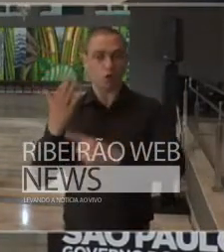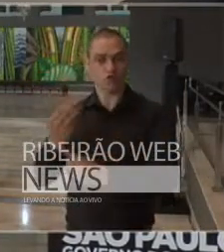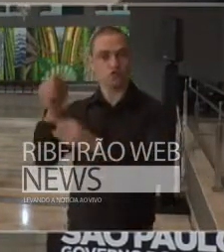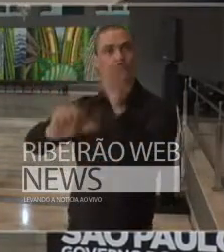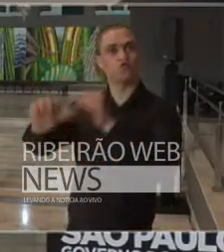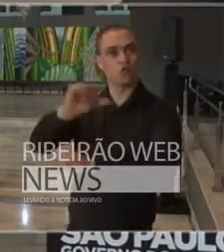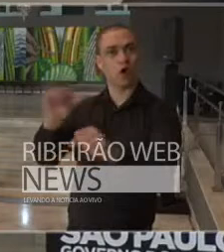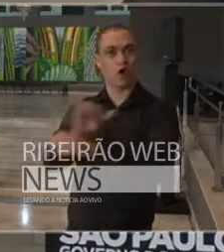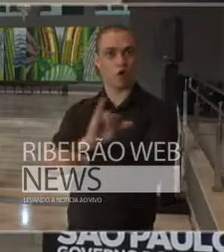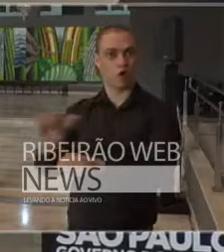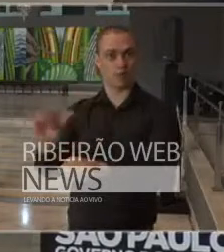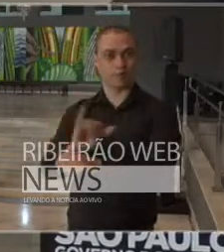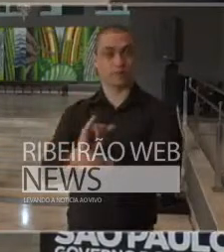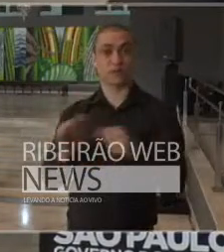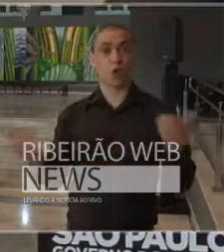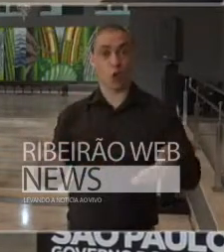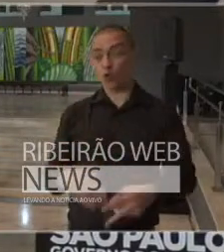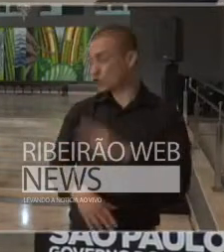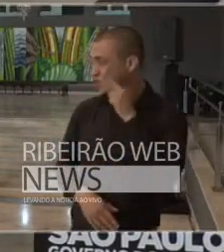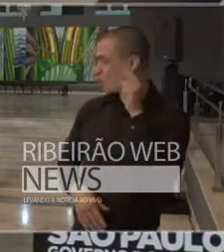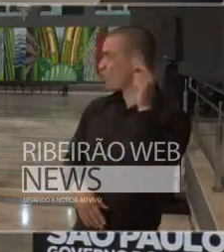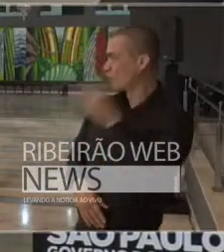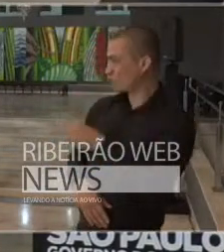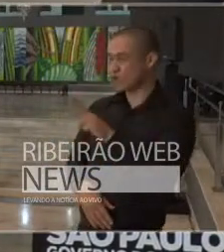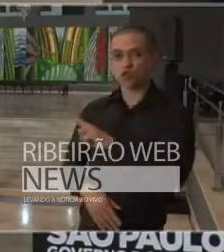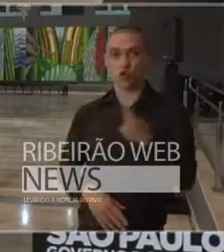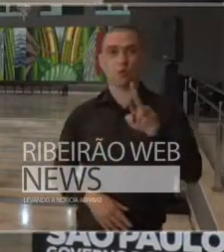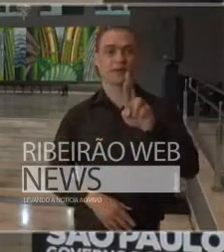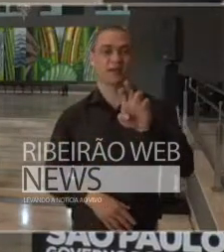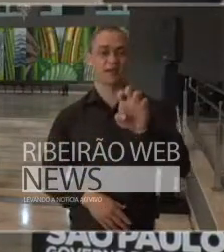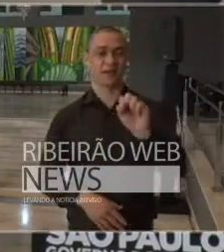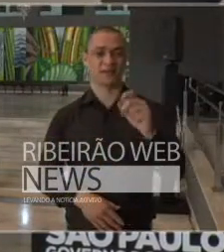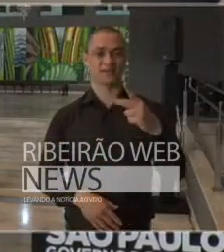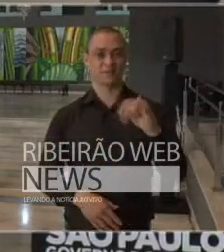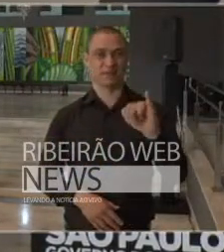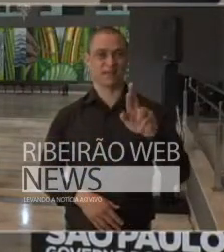o que nós estamos vendo hoje, chamado respirador,